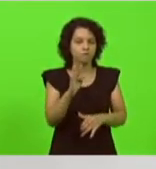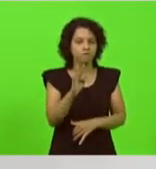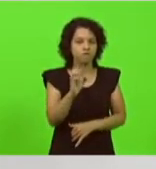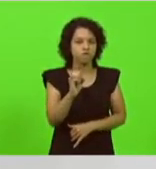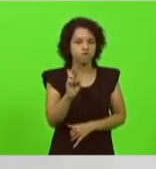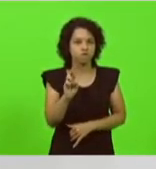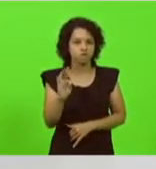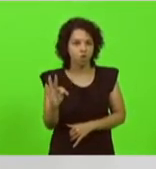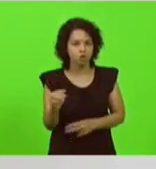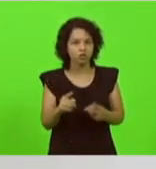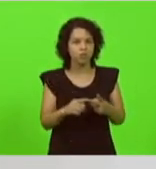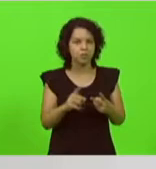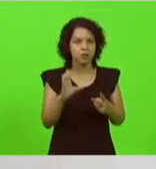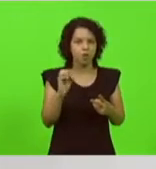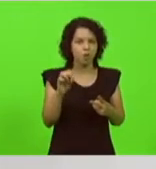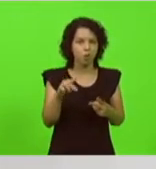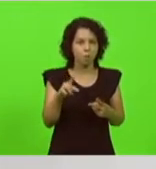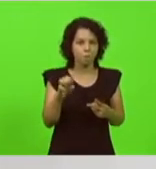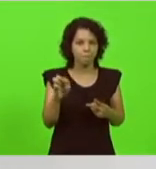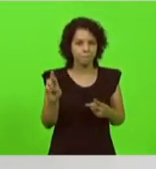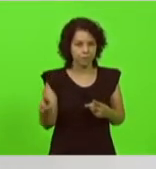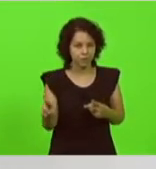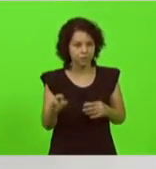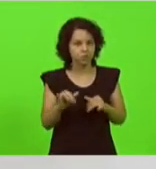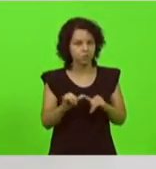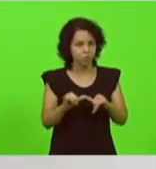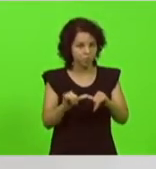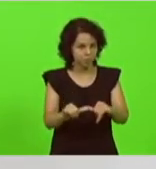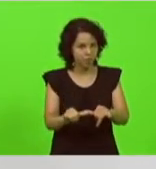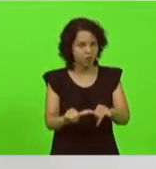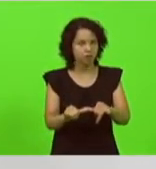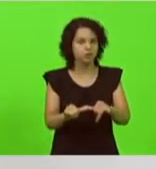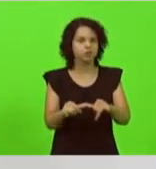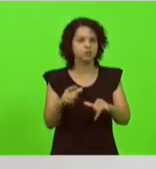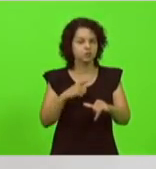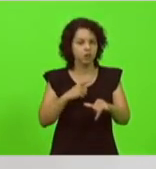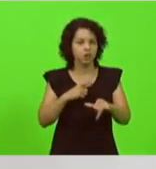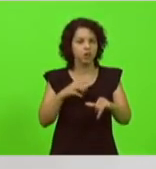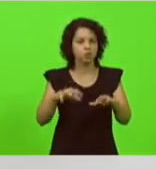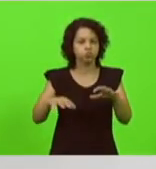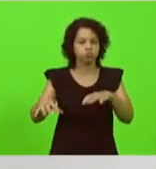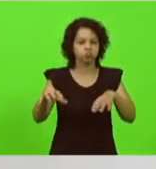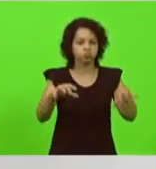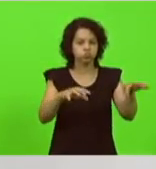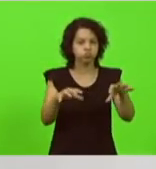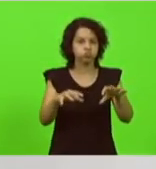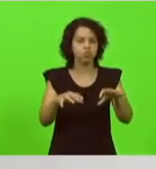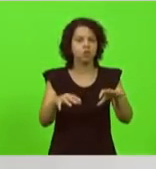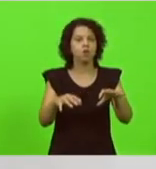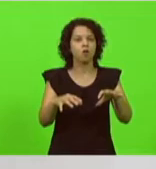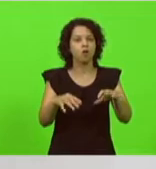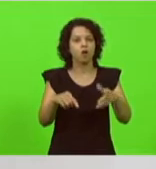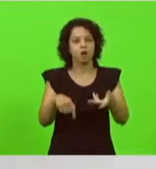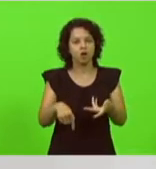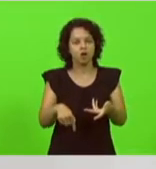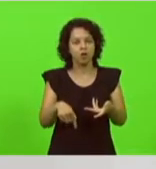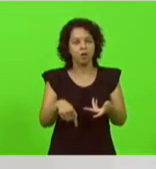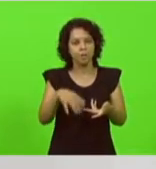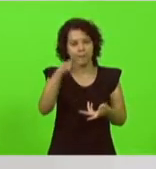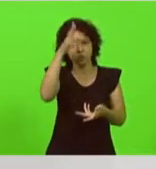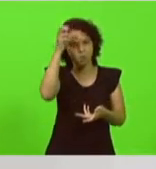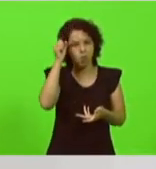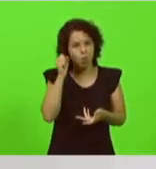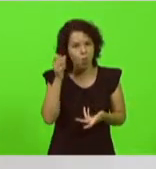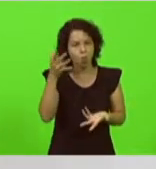supermercados que tem unidades espalhadas aí em vários estados do Brasil Mato Grosso Mato Grosso do Sul Santa